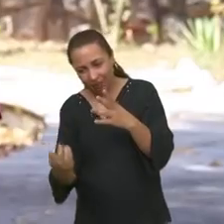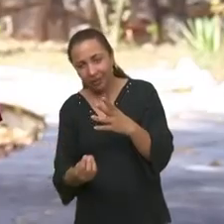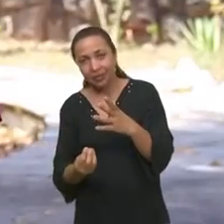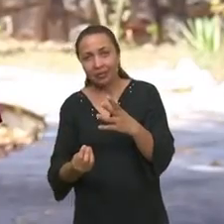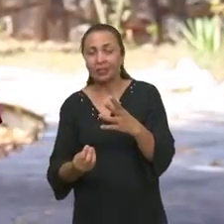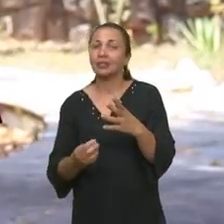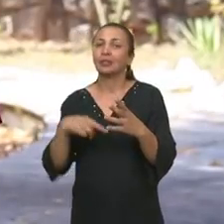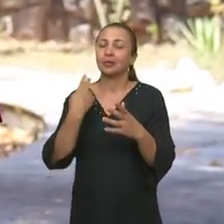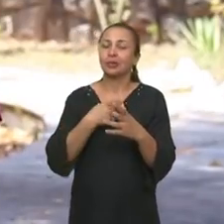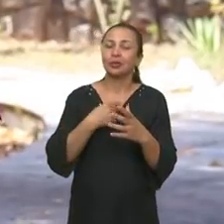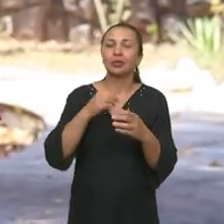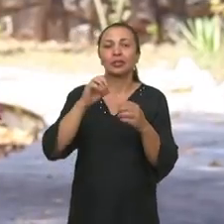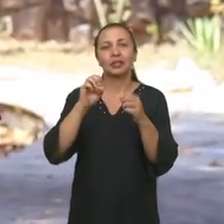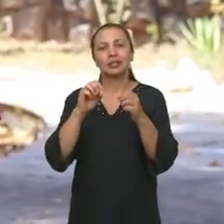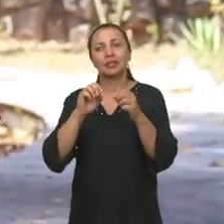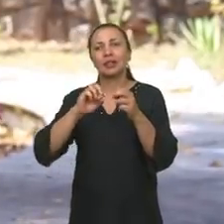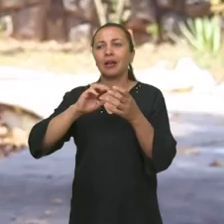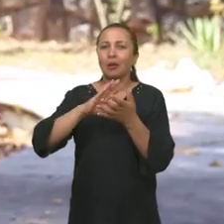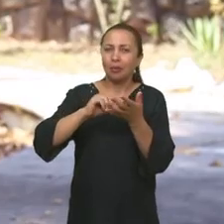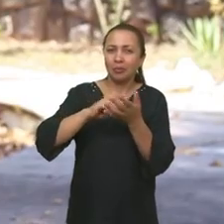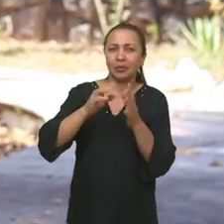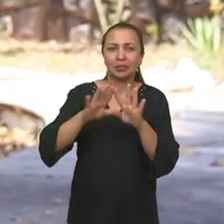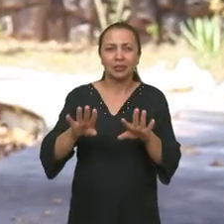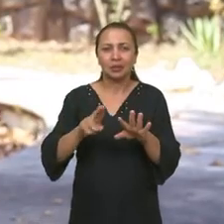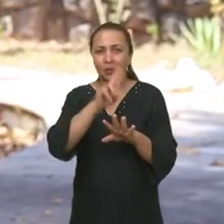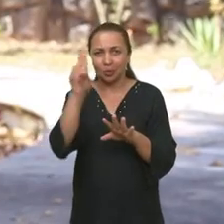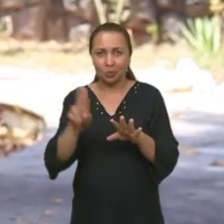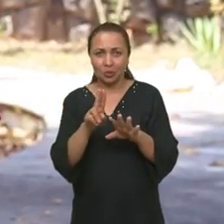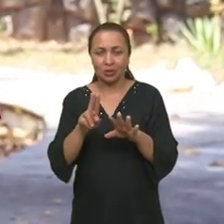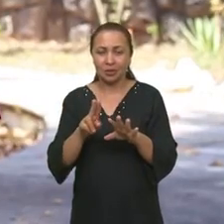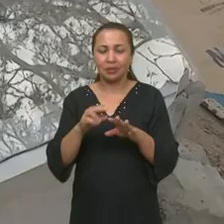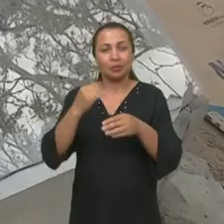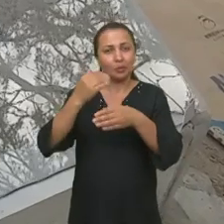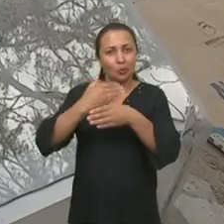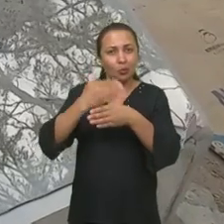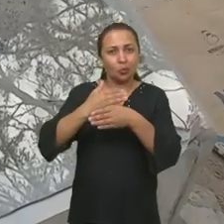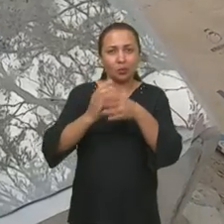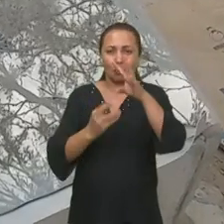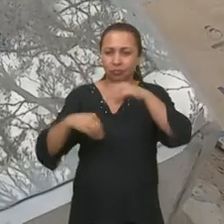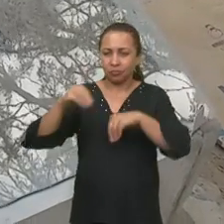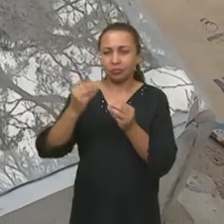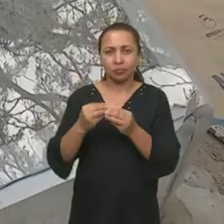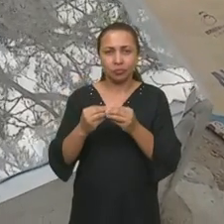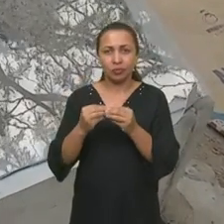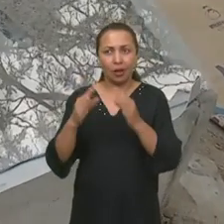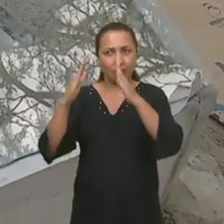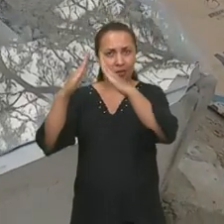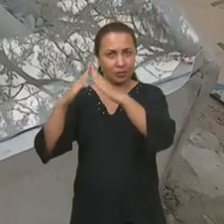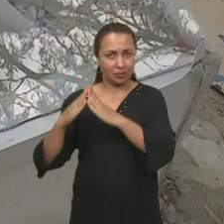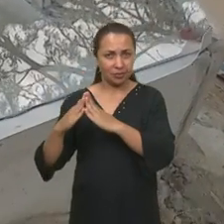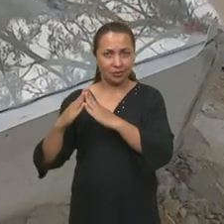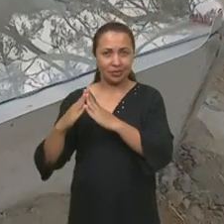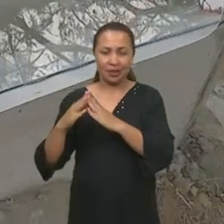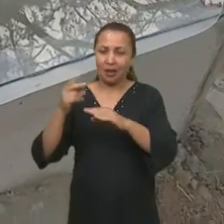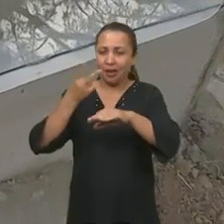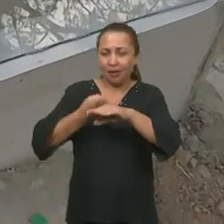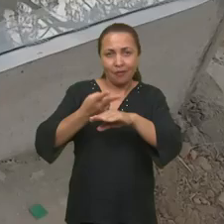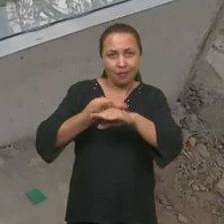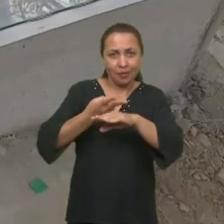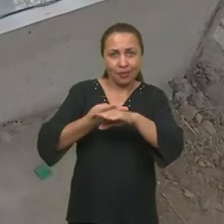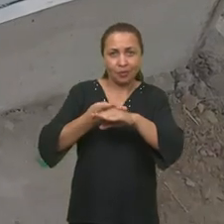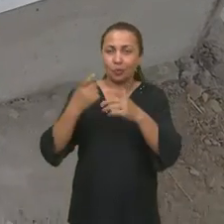usando estrutura de alvenaria e vidro. Então, é uma casinha onde